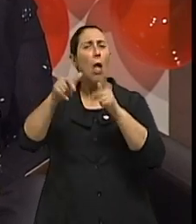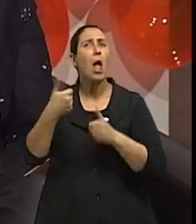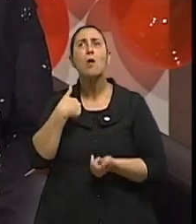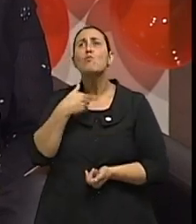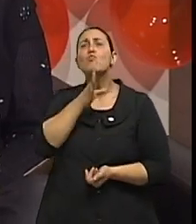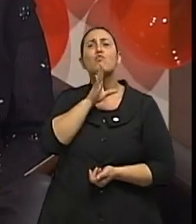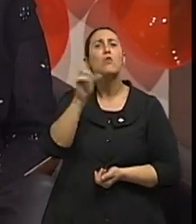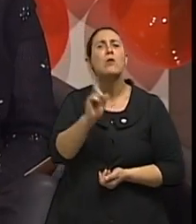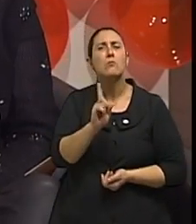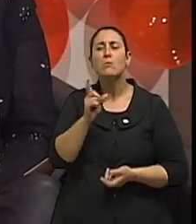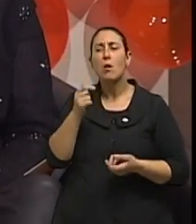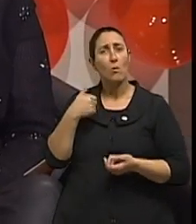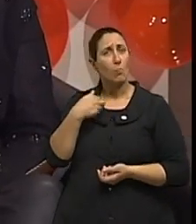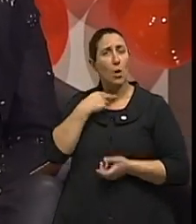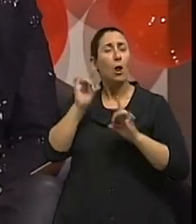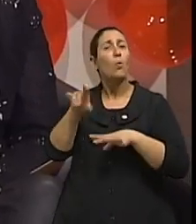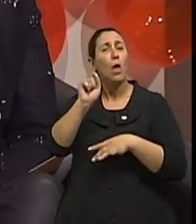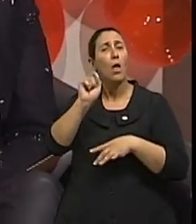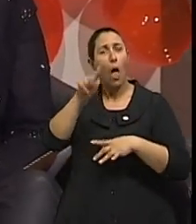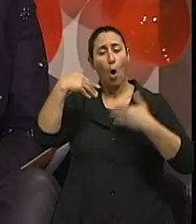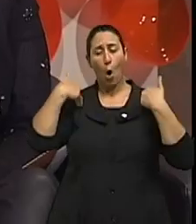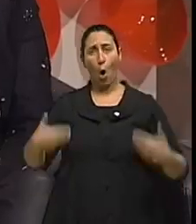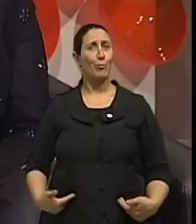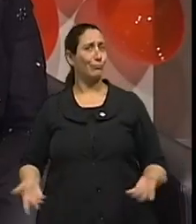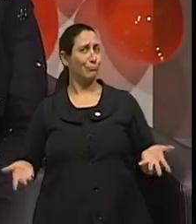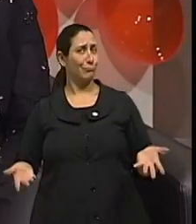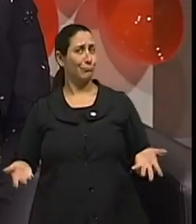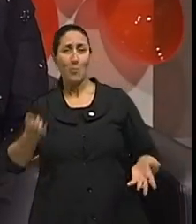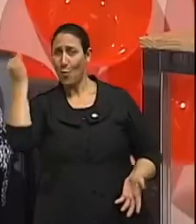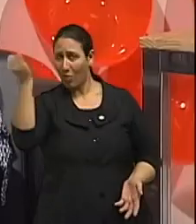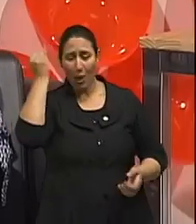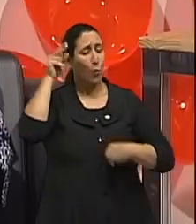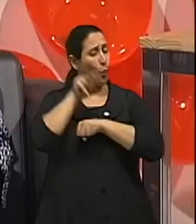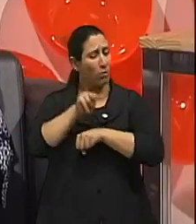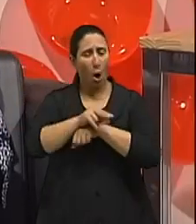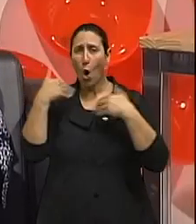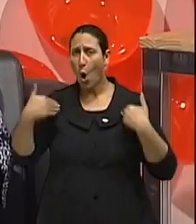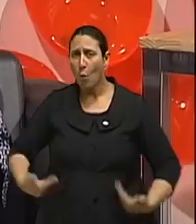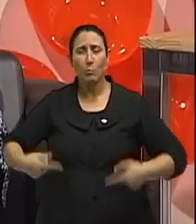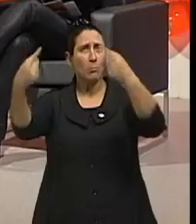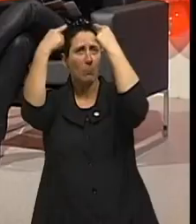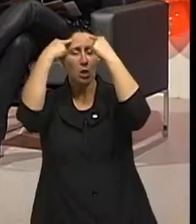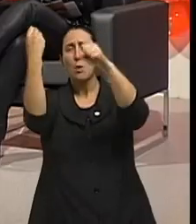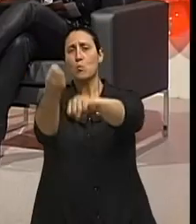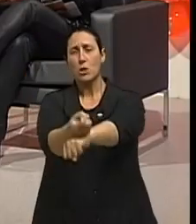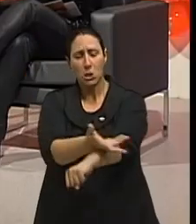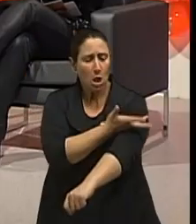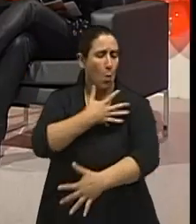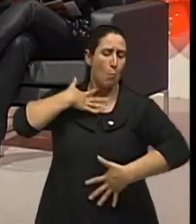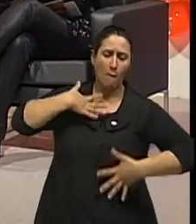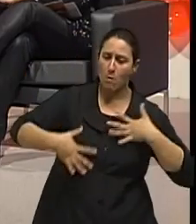não posso dispensar é este corpo. É verdade. É este corpo. É verdade. Com mente, emoção, movimento.